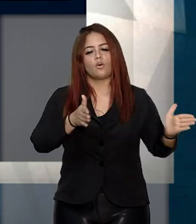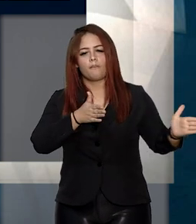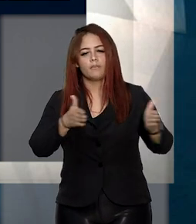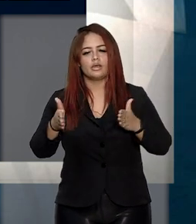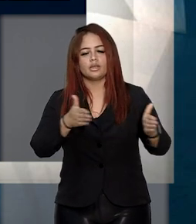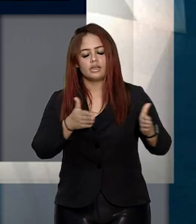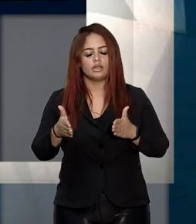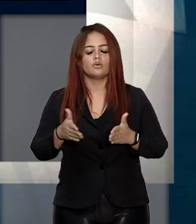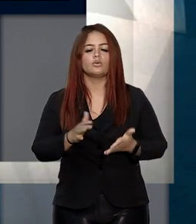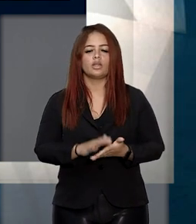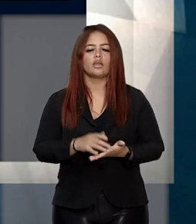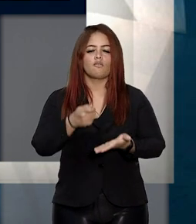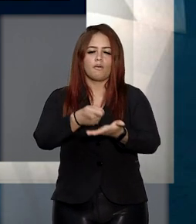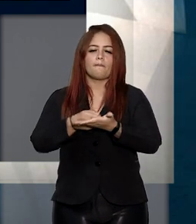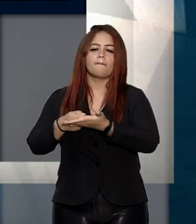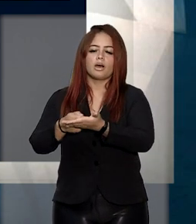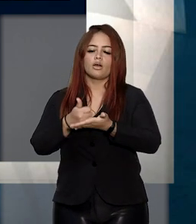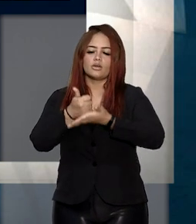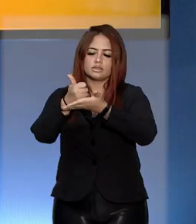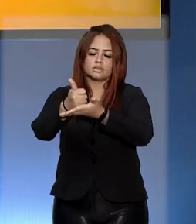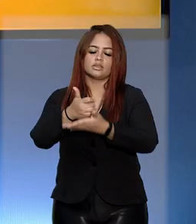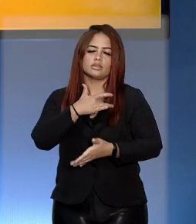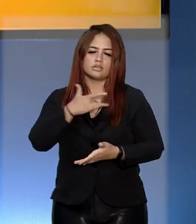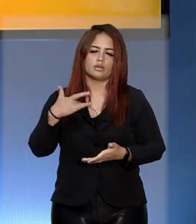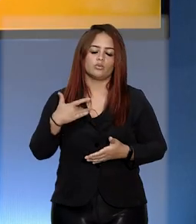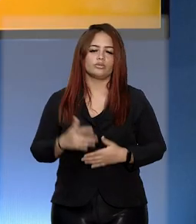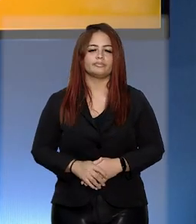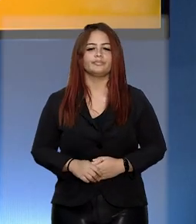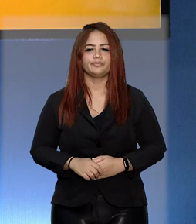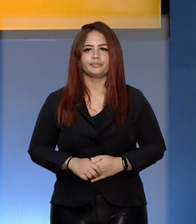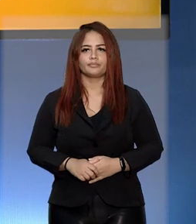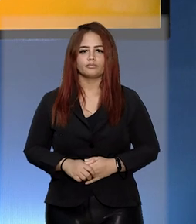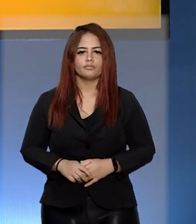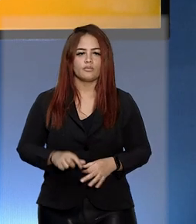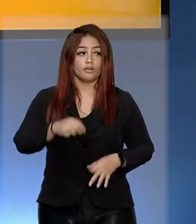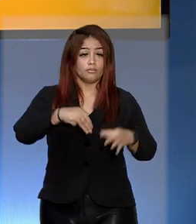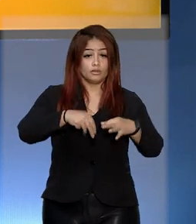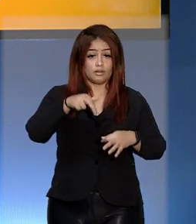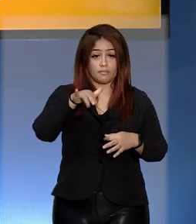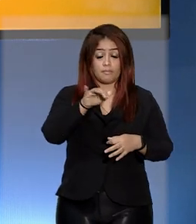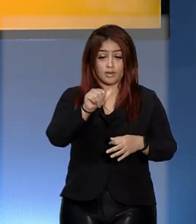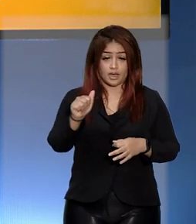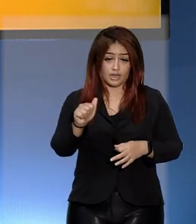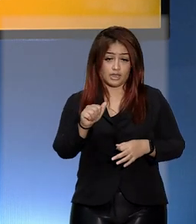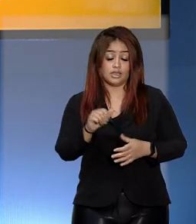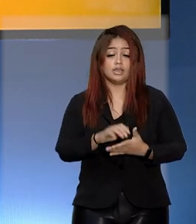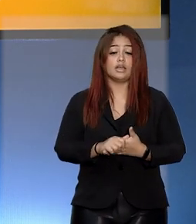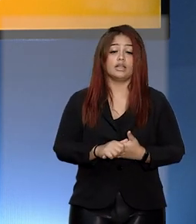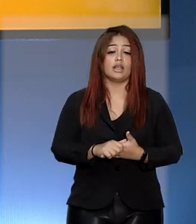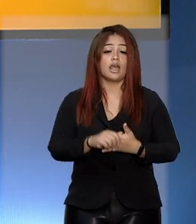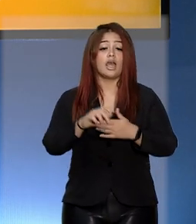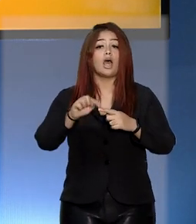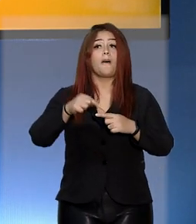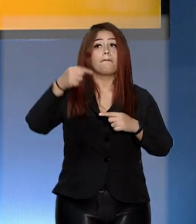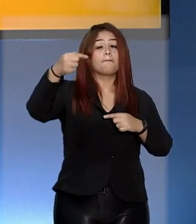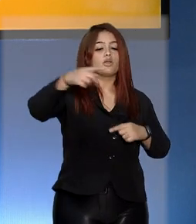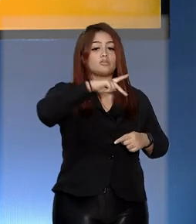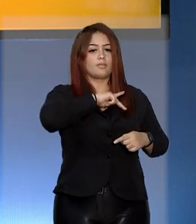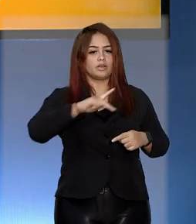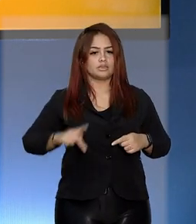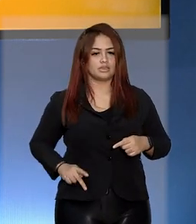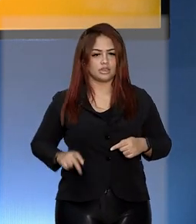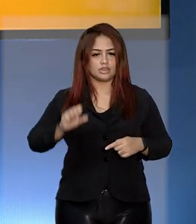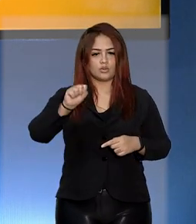foi custeada a assistência à saúde. A ministra Maria Tereza de Assis Moura será a próxima presidente do